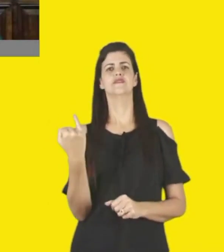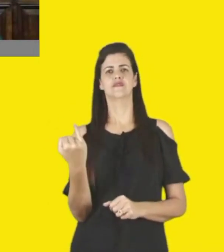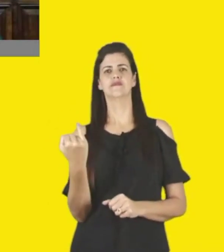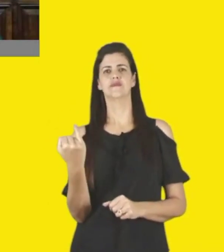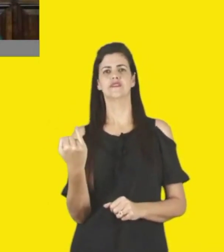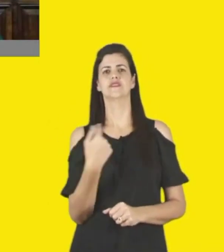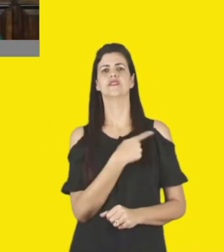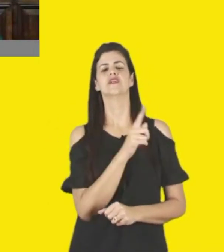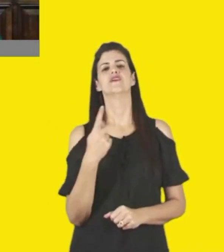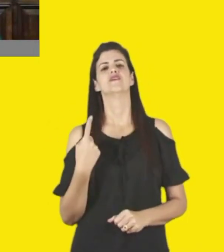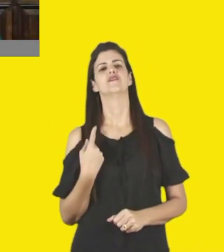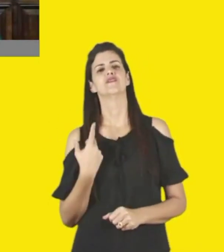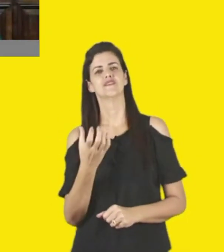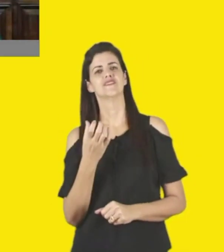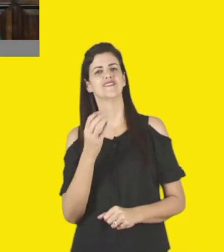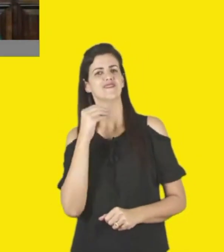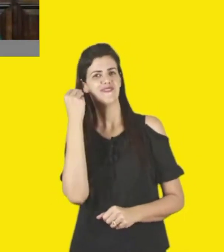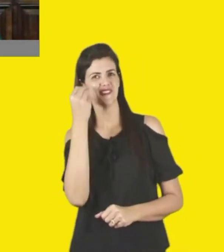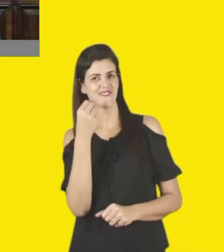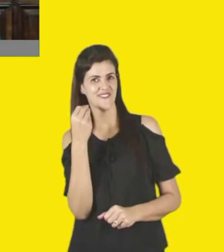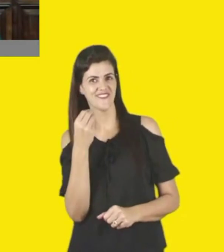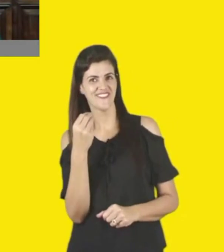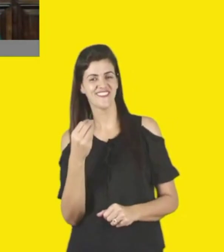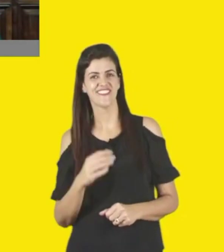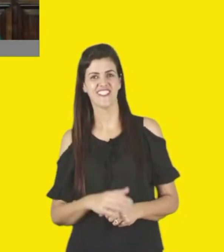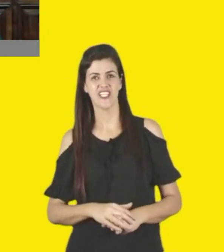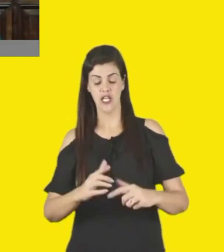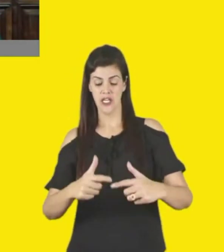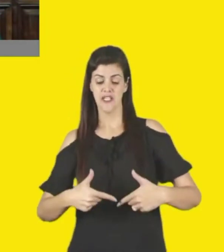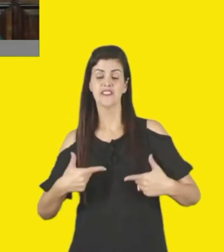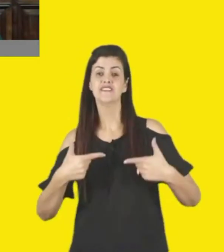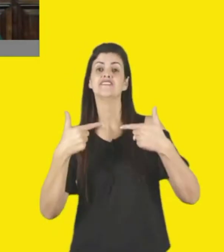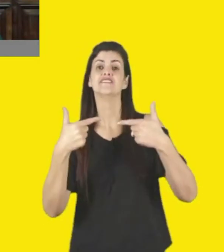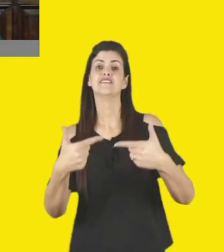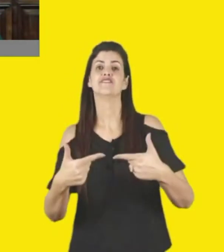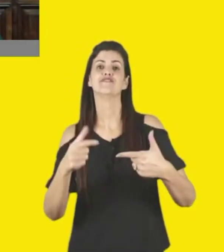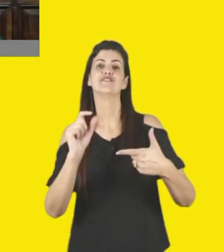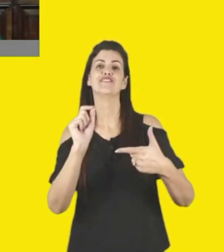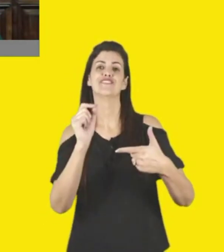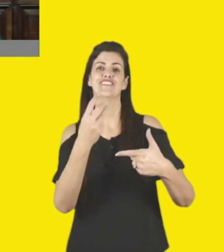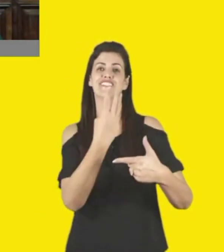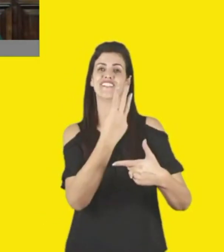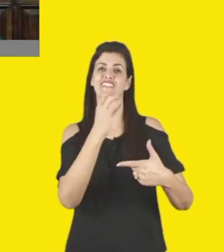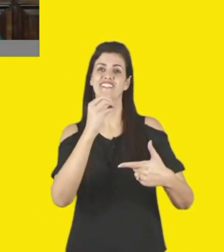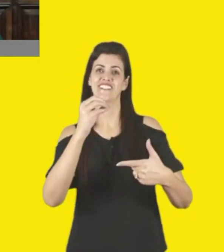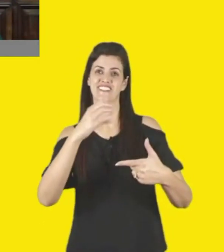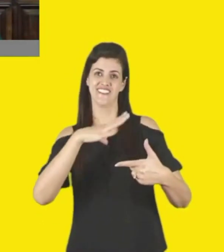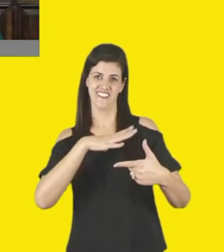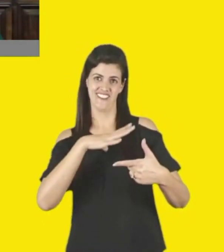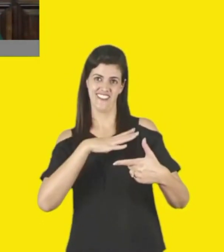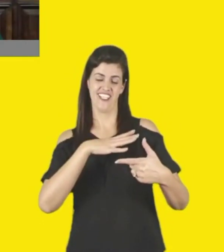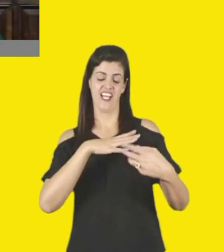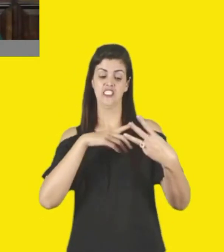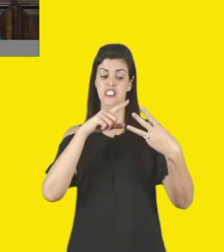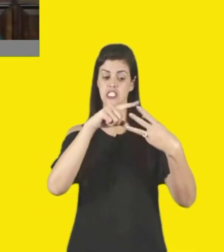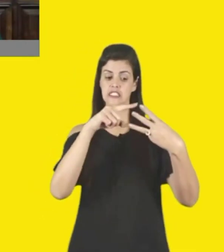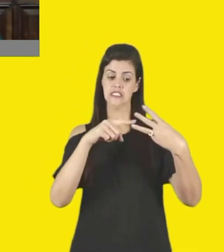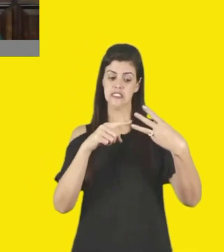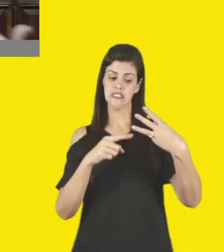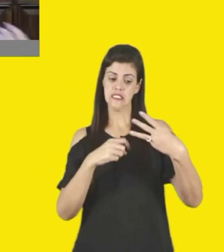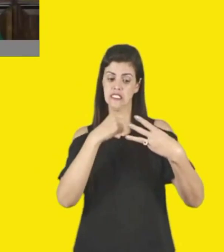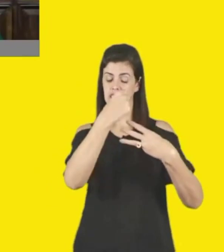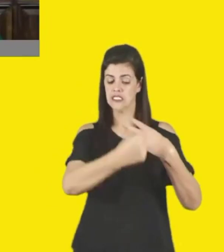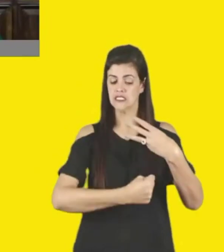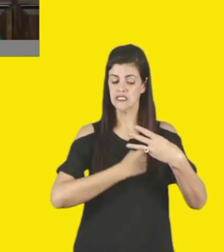precisa aproveitar, está lançado o desafio dos 300 cidades, em três anos, né, Rosana, também não vou esfolar vocês,